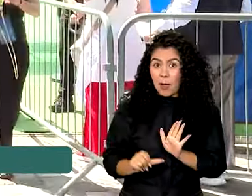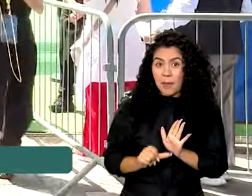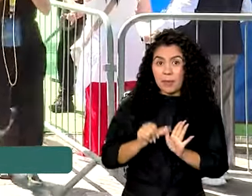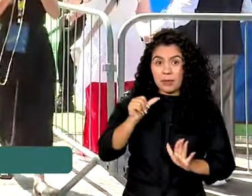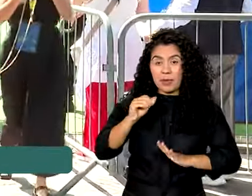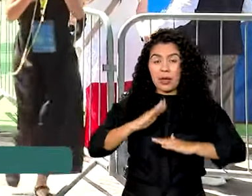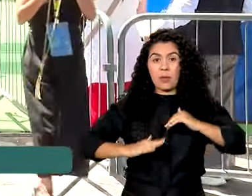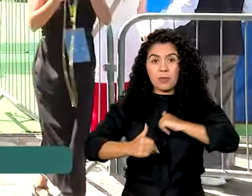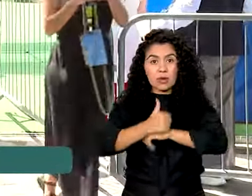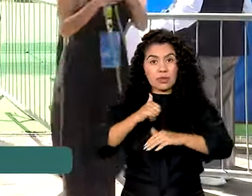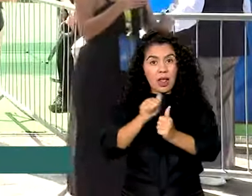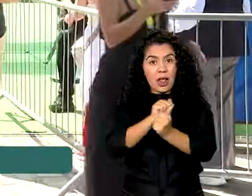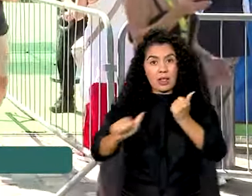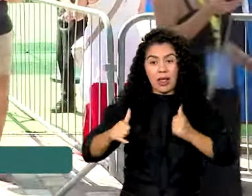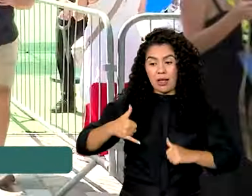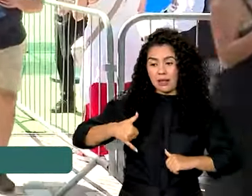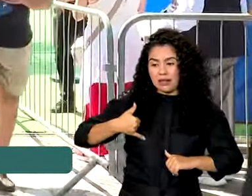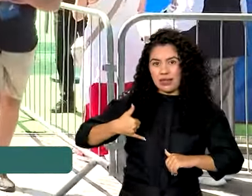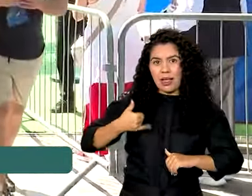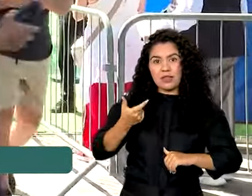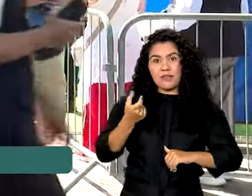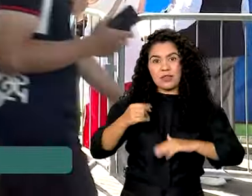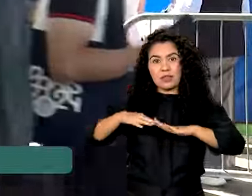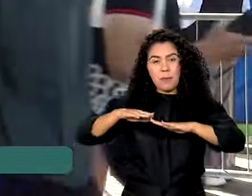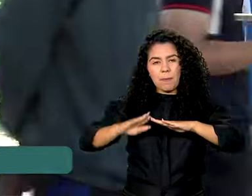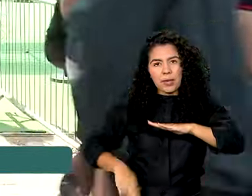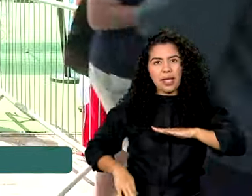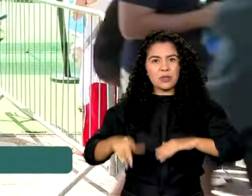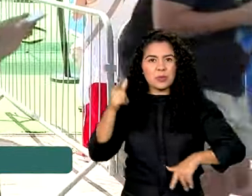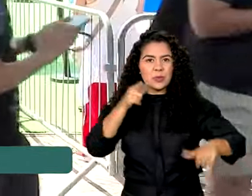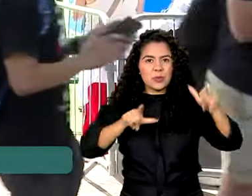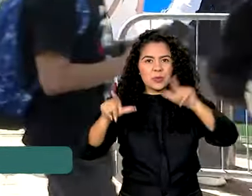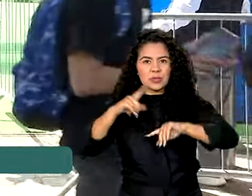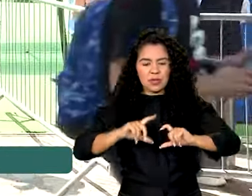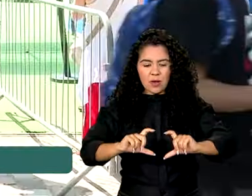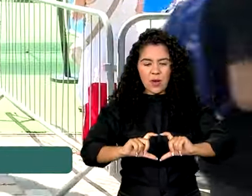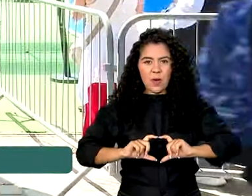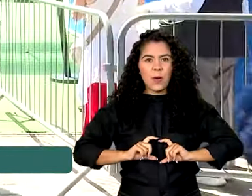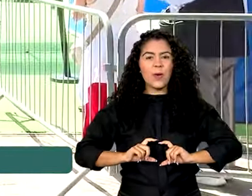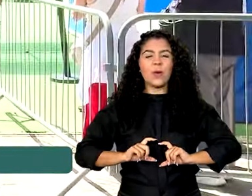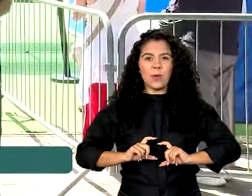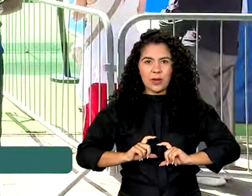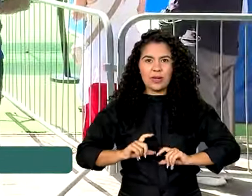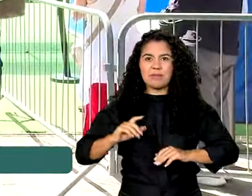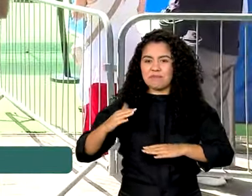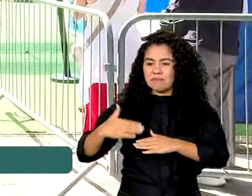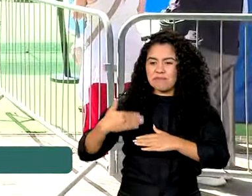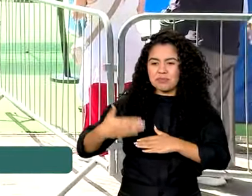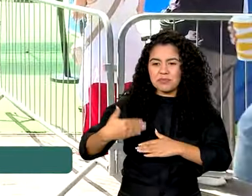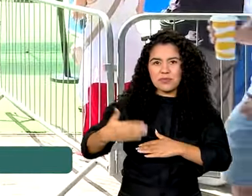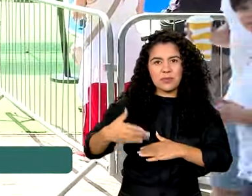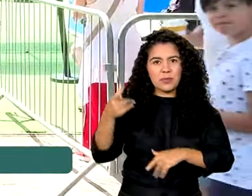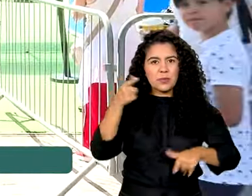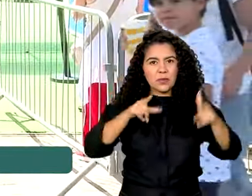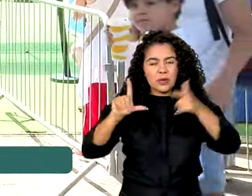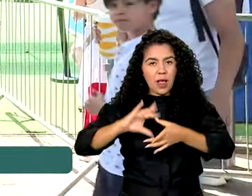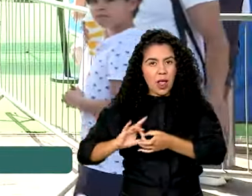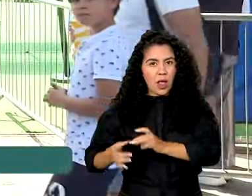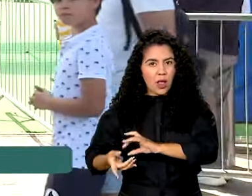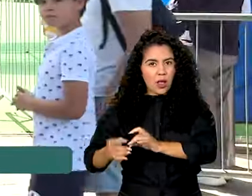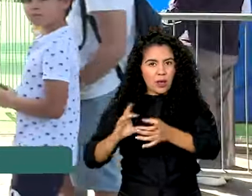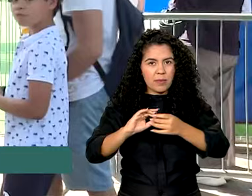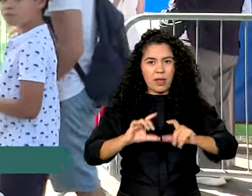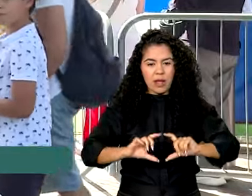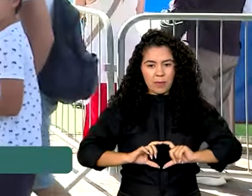atleta do Brasil com menos de 20 anos a conquistar medalhas em edições consecutivas das Olimpíadas. Bom,